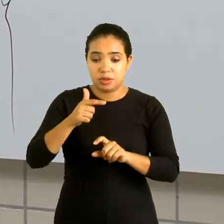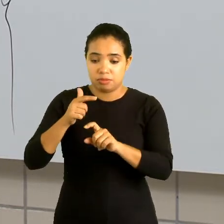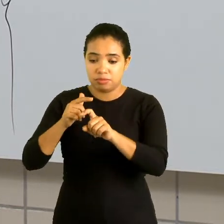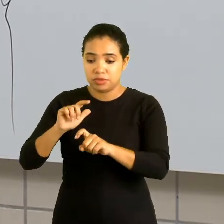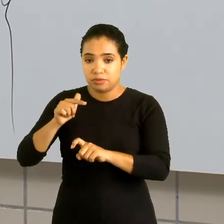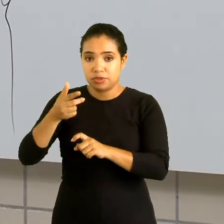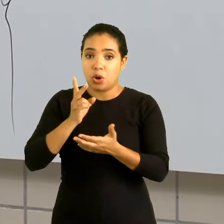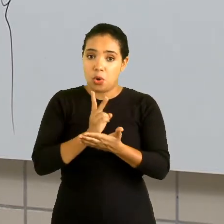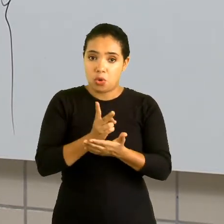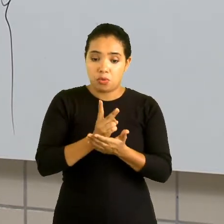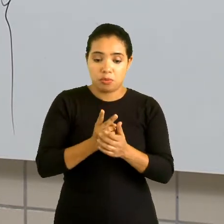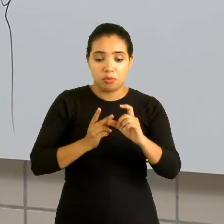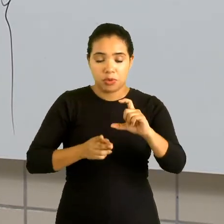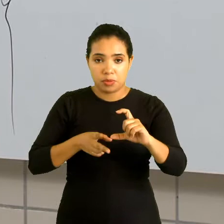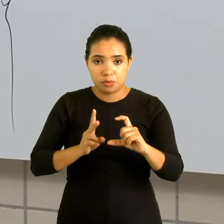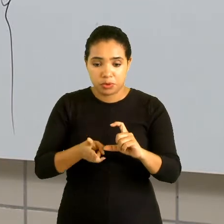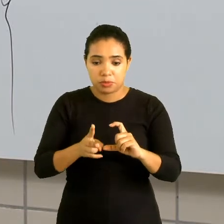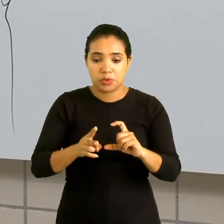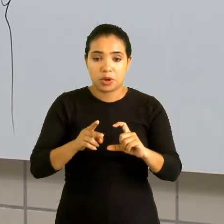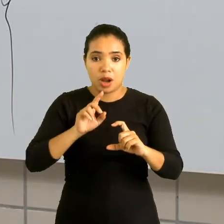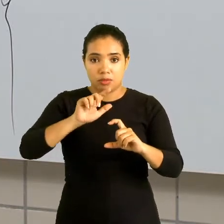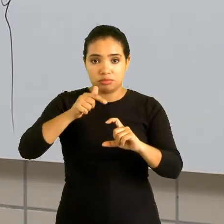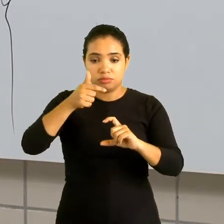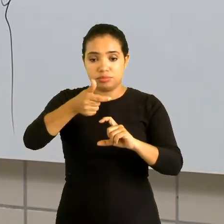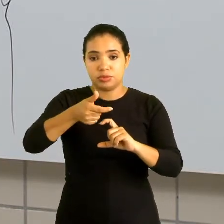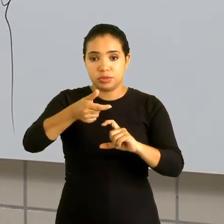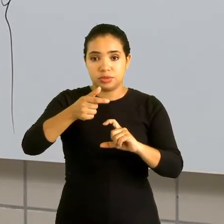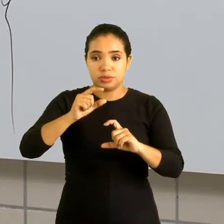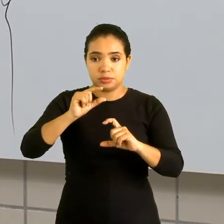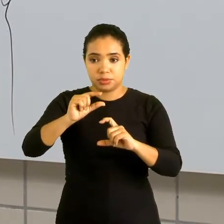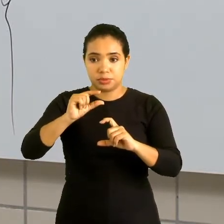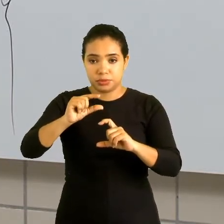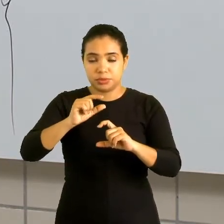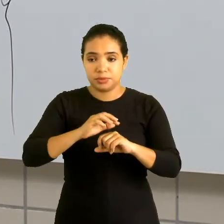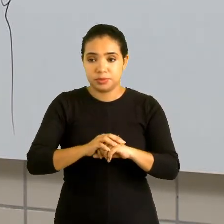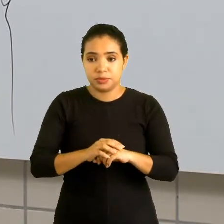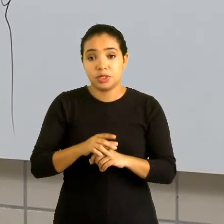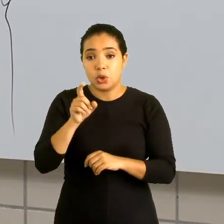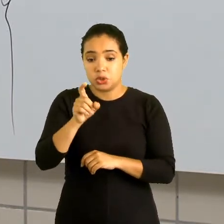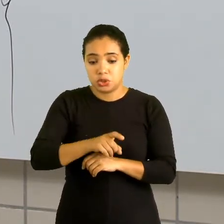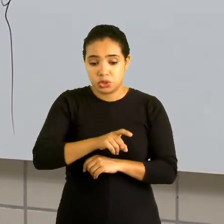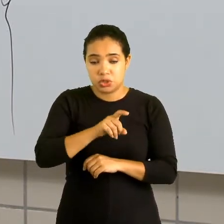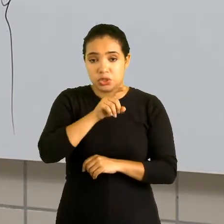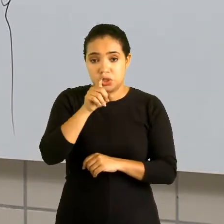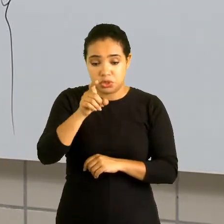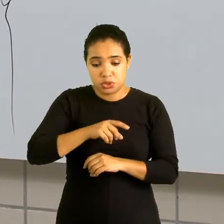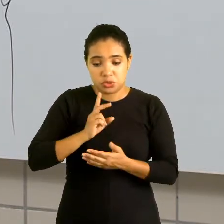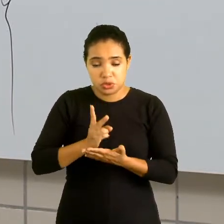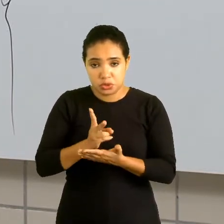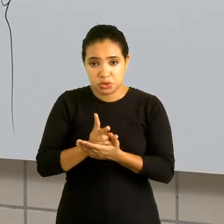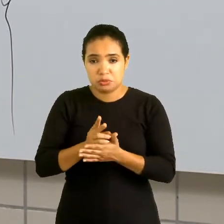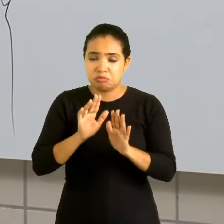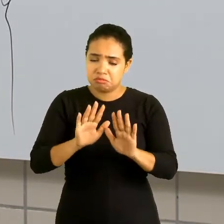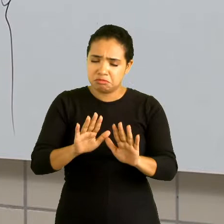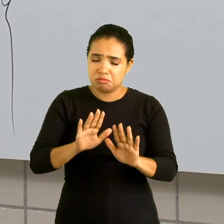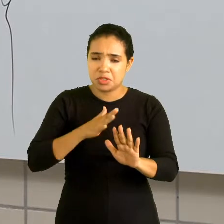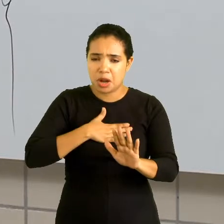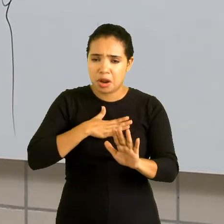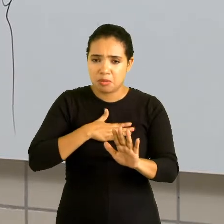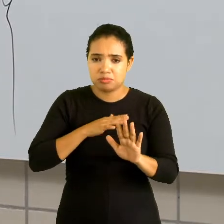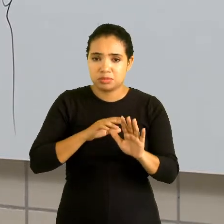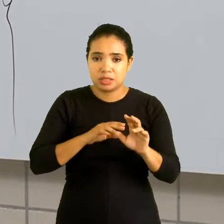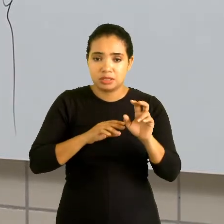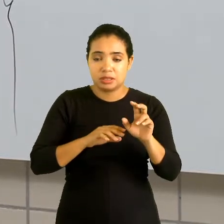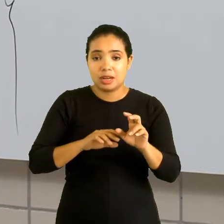vai conservar a base que é o nosso x. Vou deixar ele quietinho. E